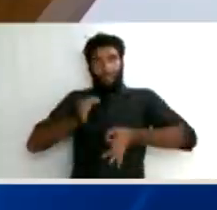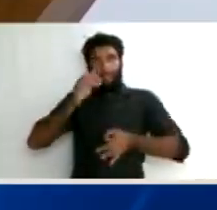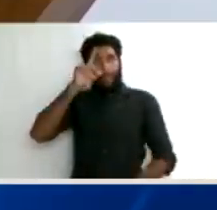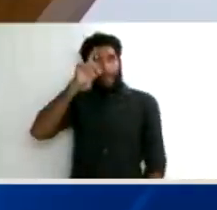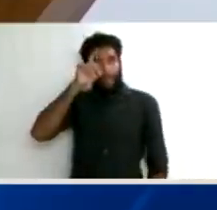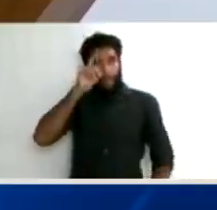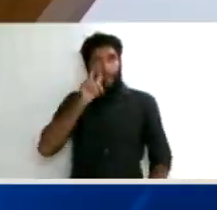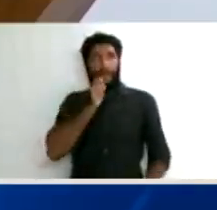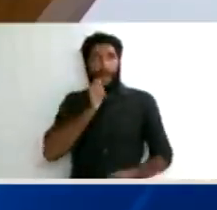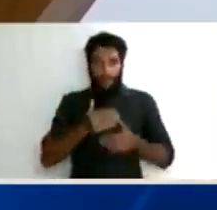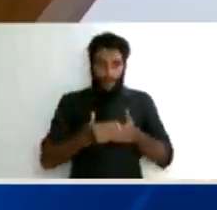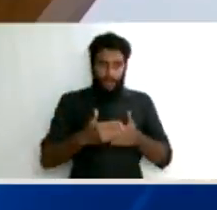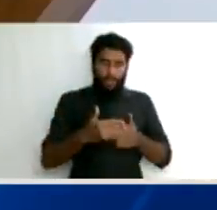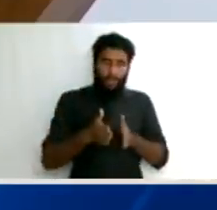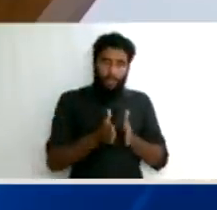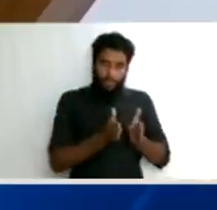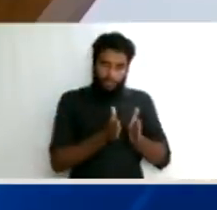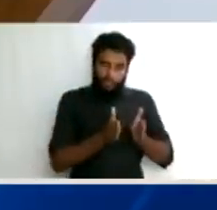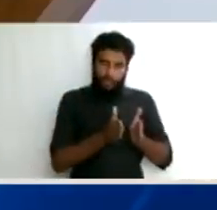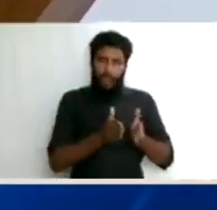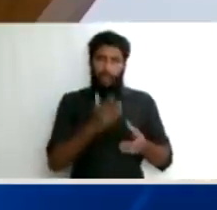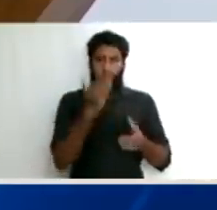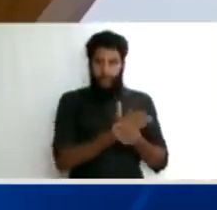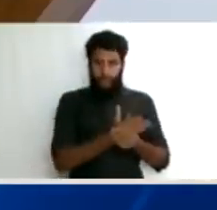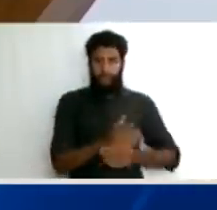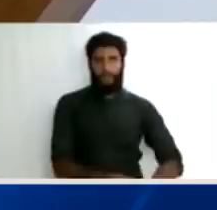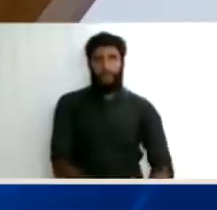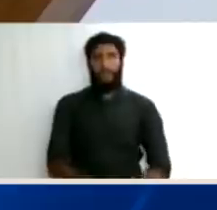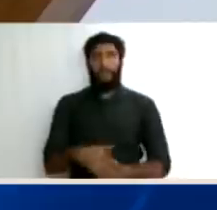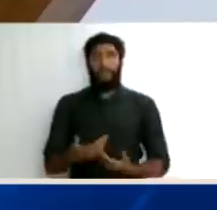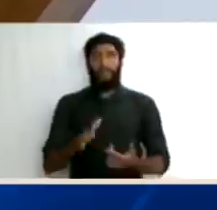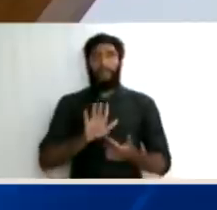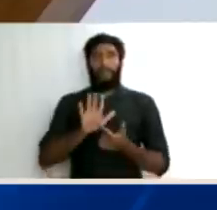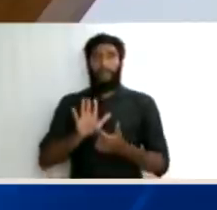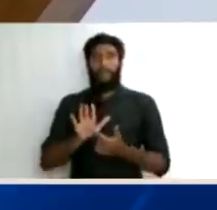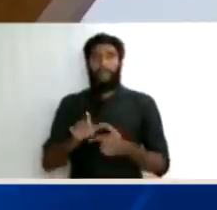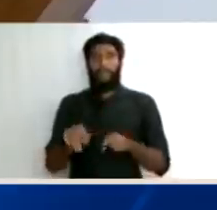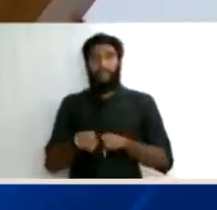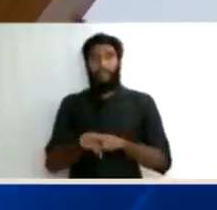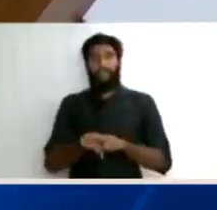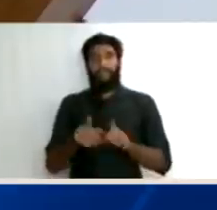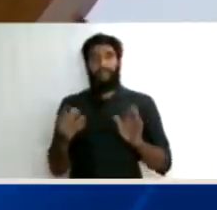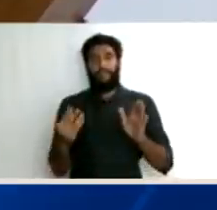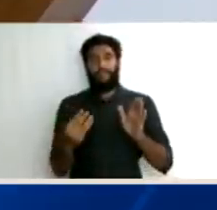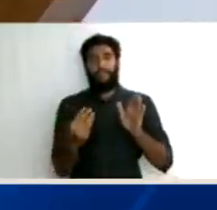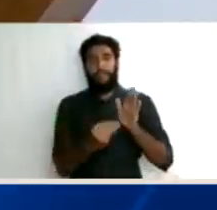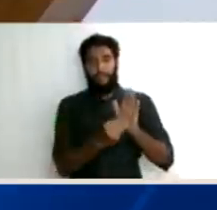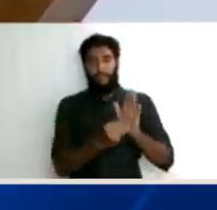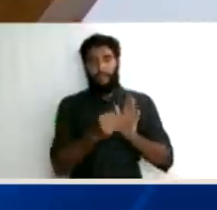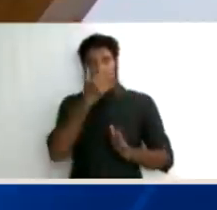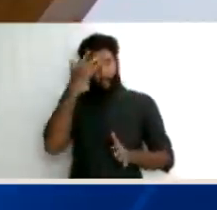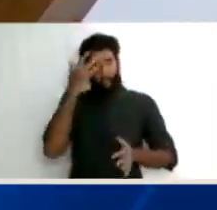estranho, que eu estou tentando entender até agora. Primeiro, porque essa questão da